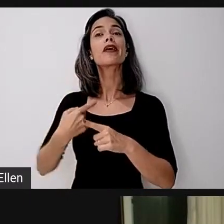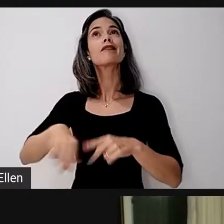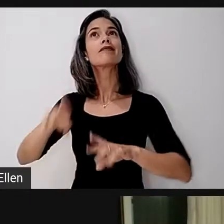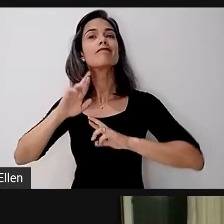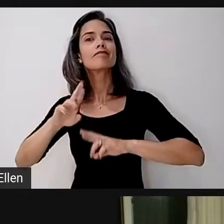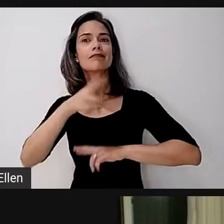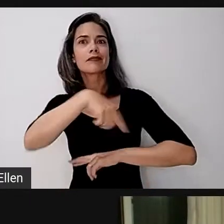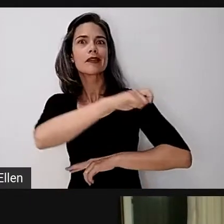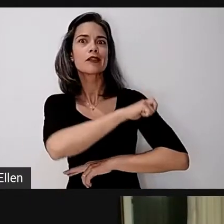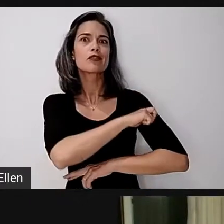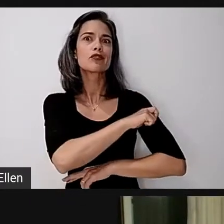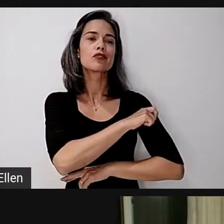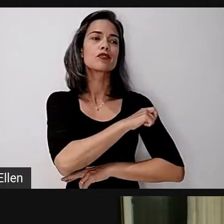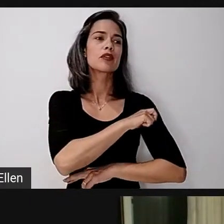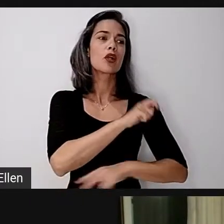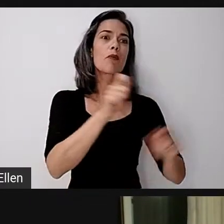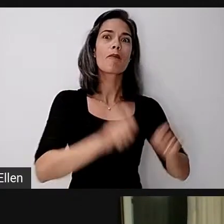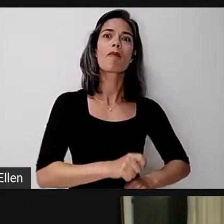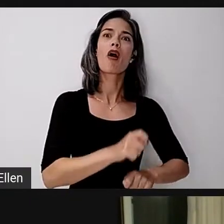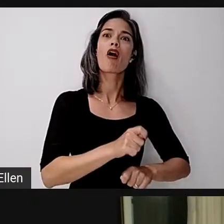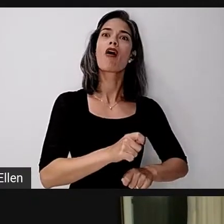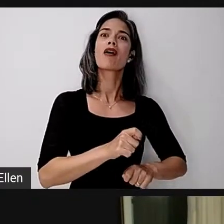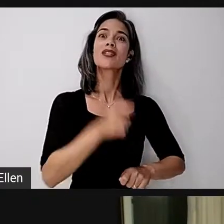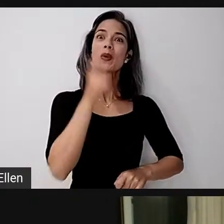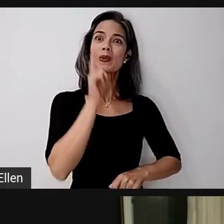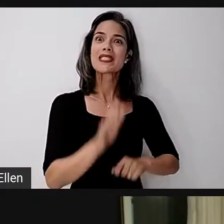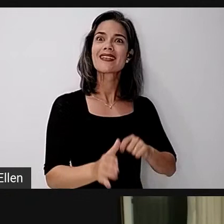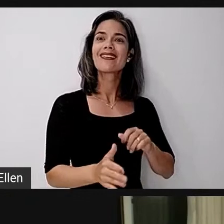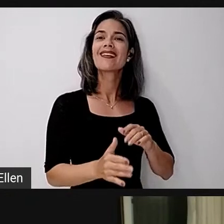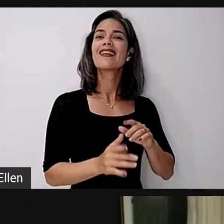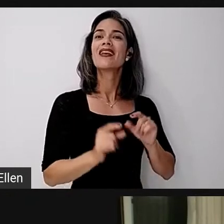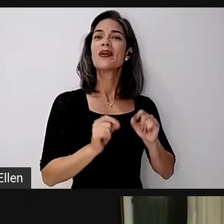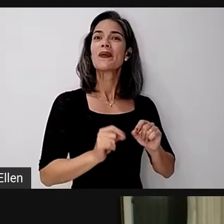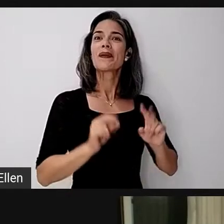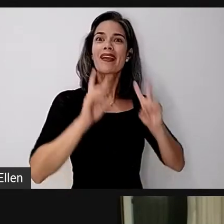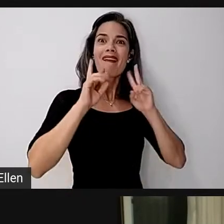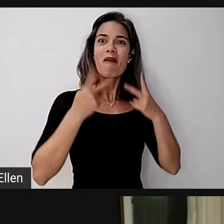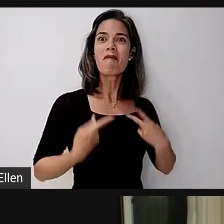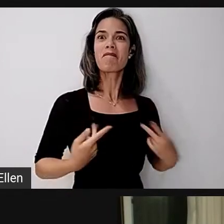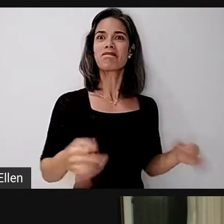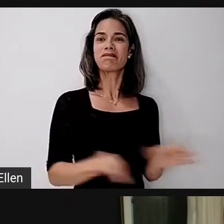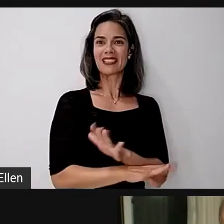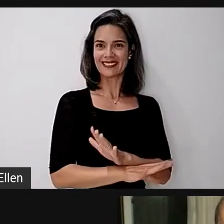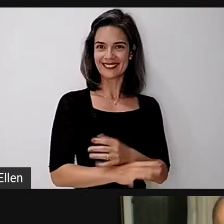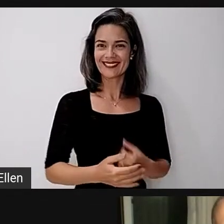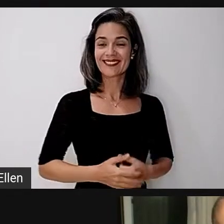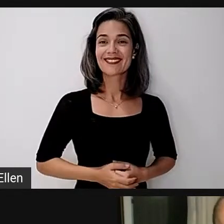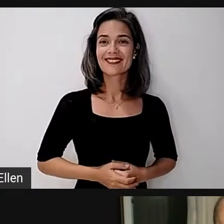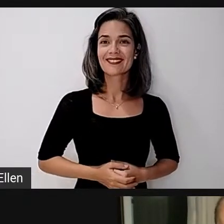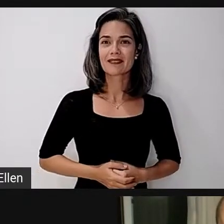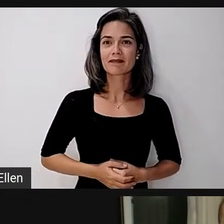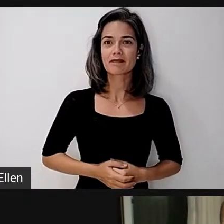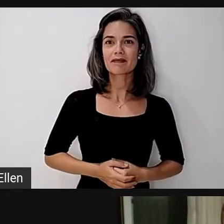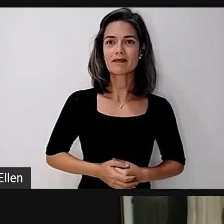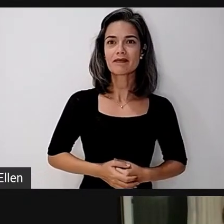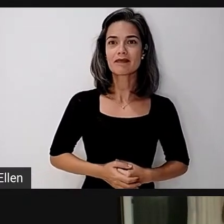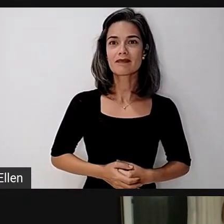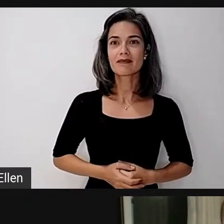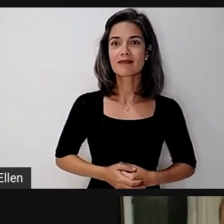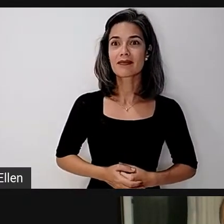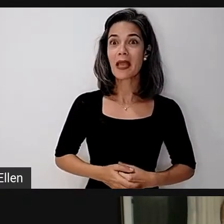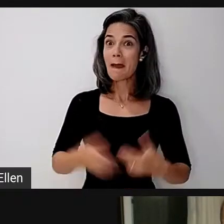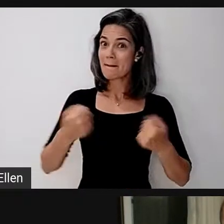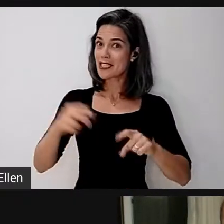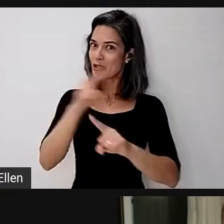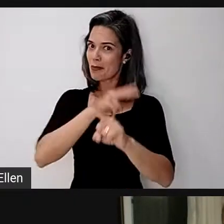realizem como seres humanos atinjam sua realização humana. Somente quem tem expectativa positiva